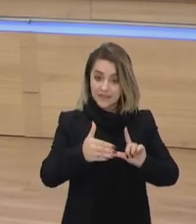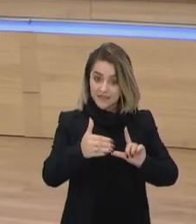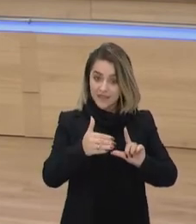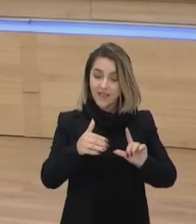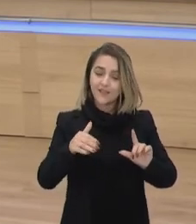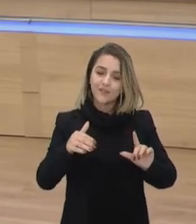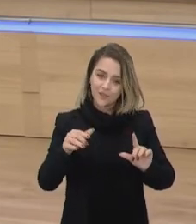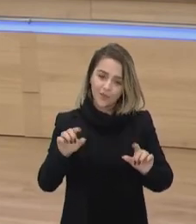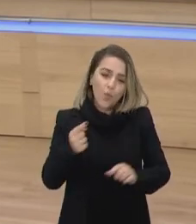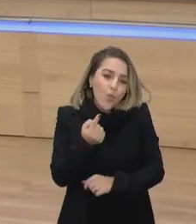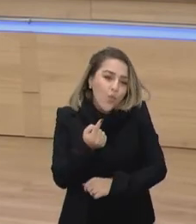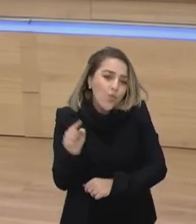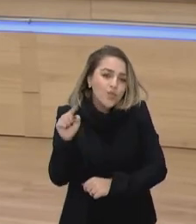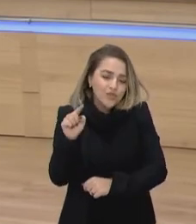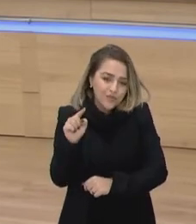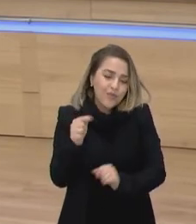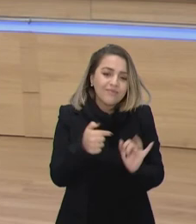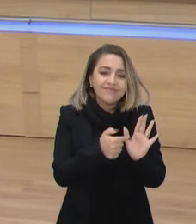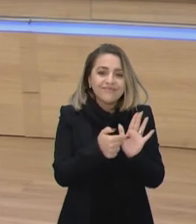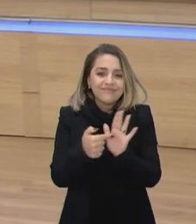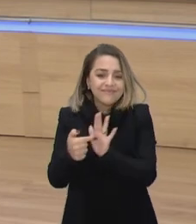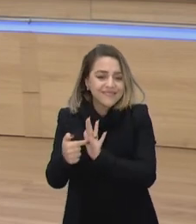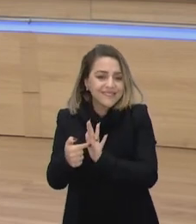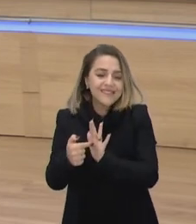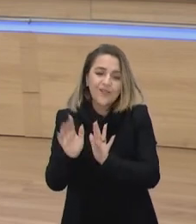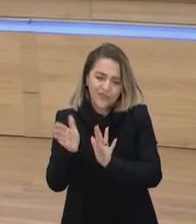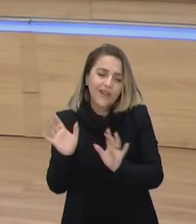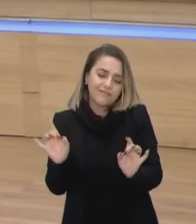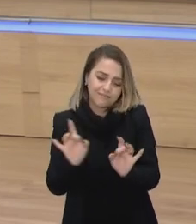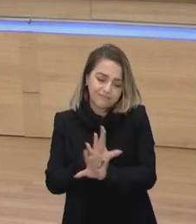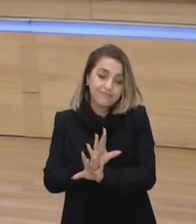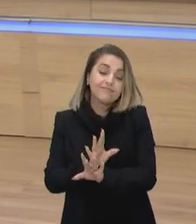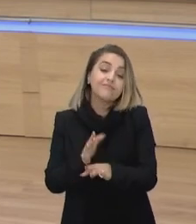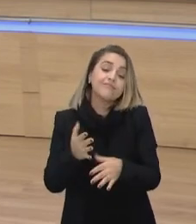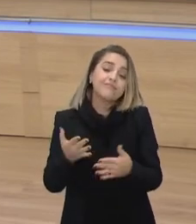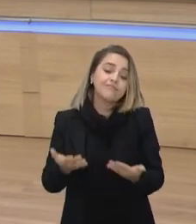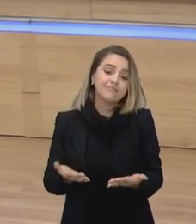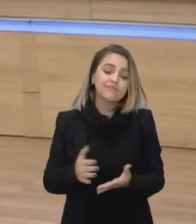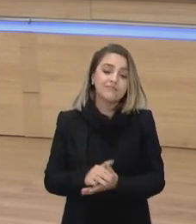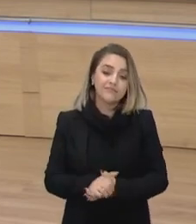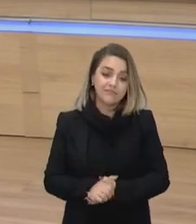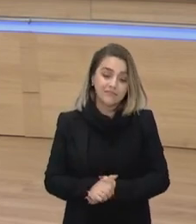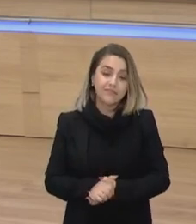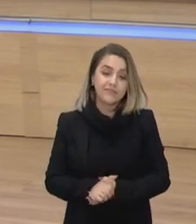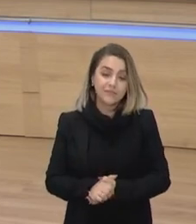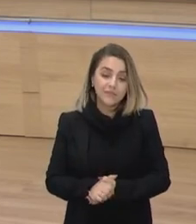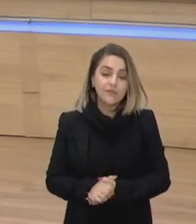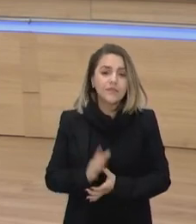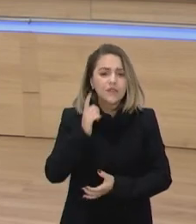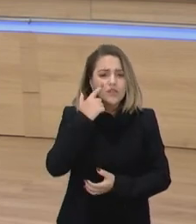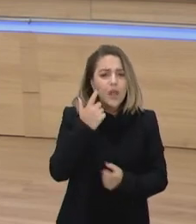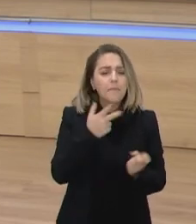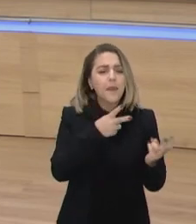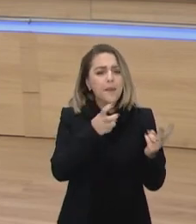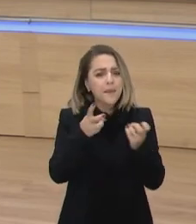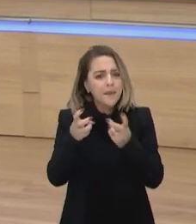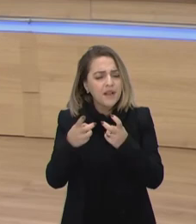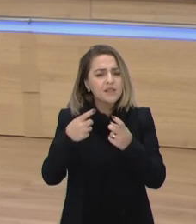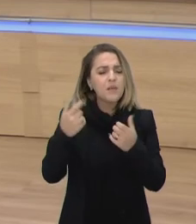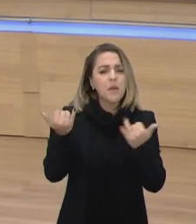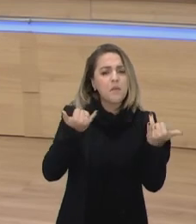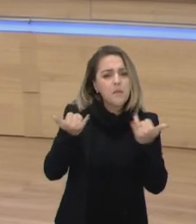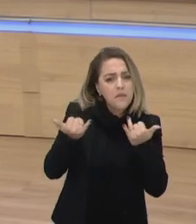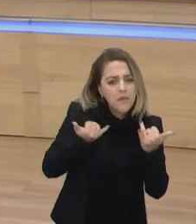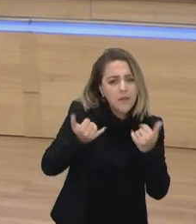acabamos a nossa apresentação mas a questão é a seguinte então nós vemos através de muitos dados, através